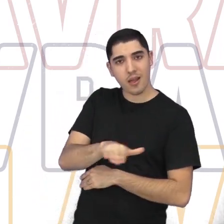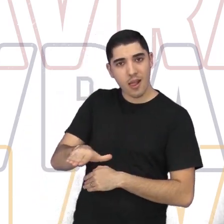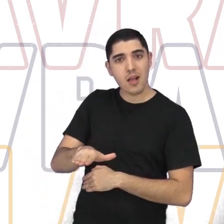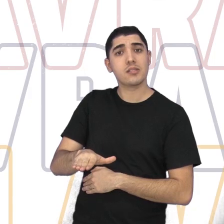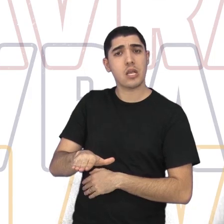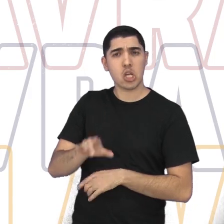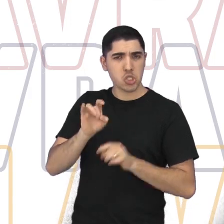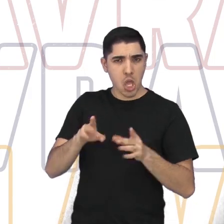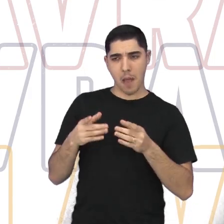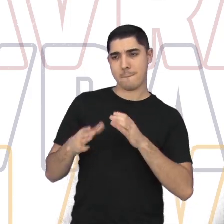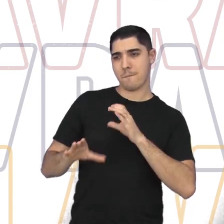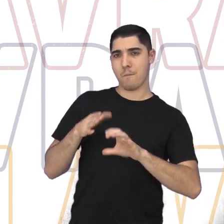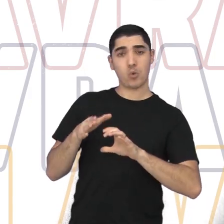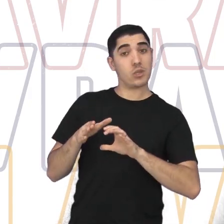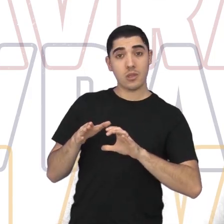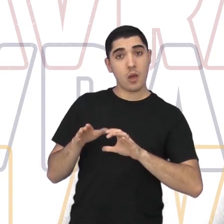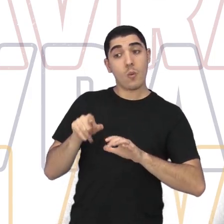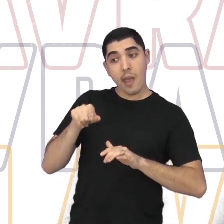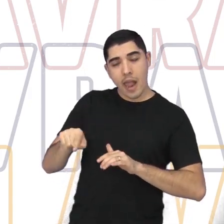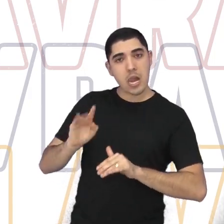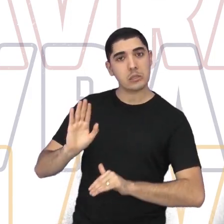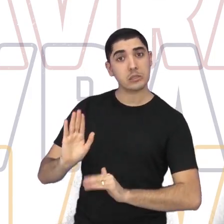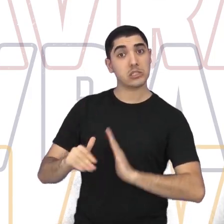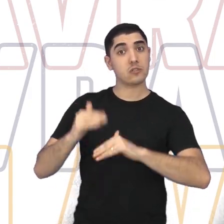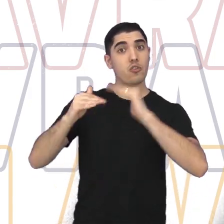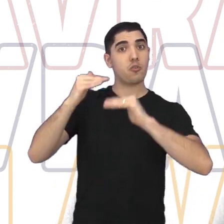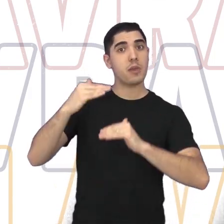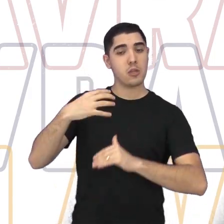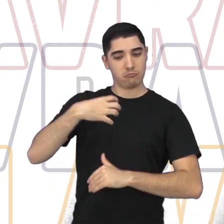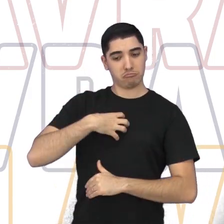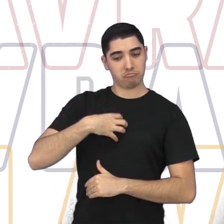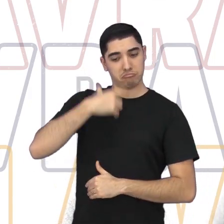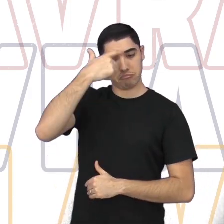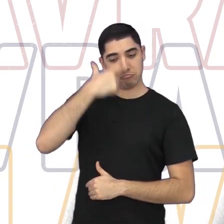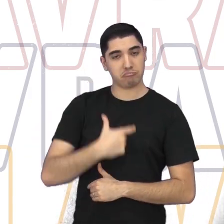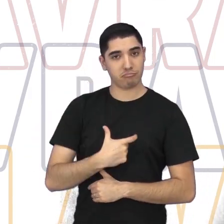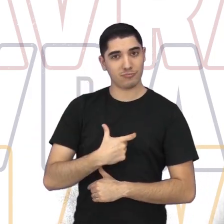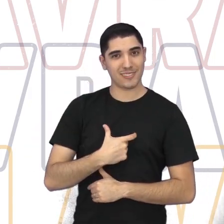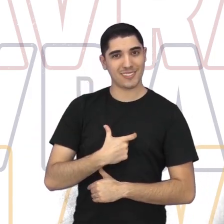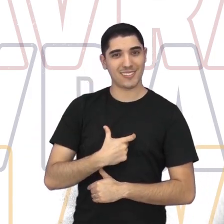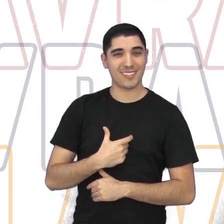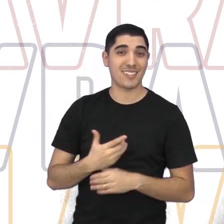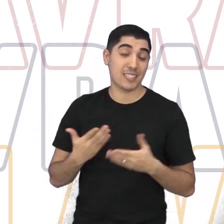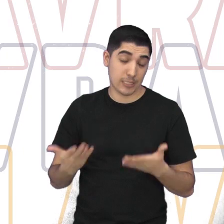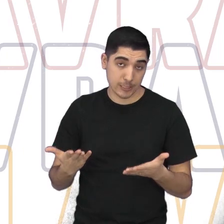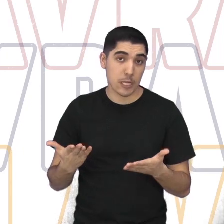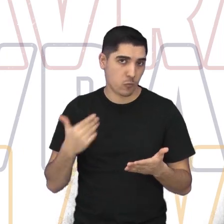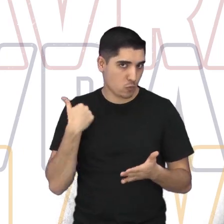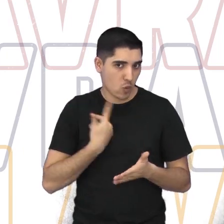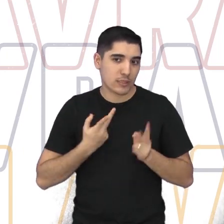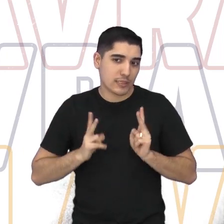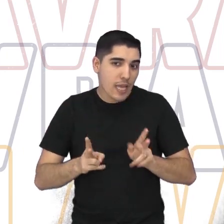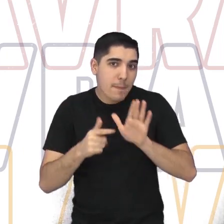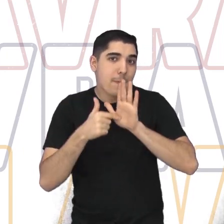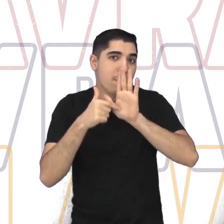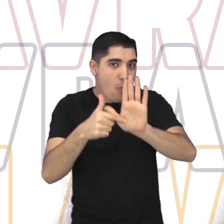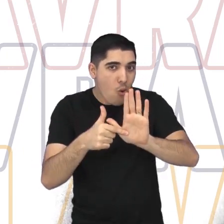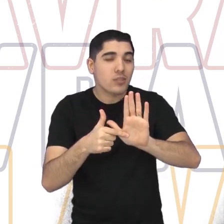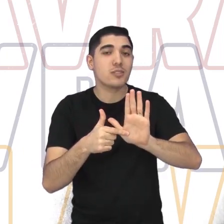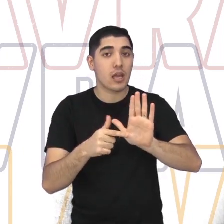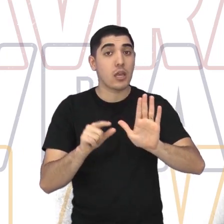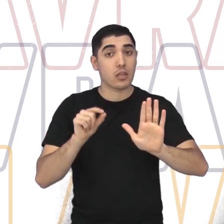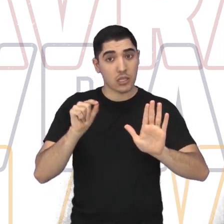na parte musical, mas para o crescimento pessoal da criança. Então, a gente costuma dizer muito isso também.